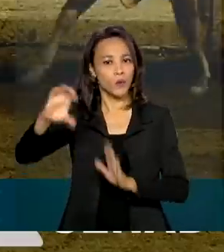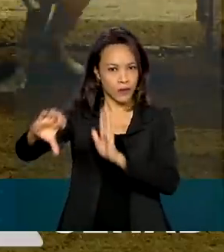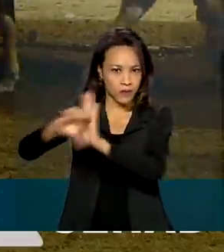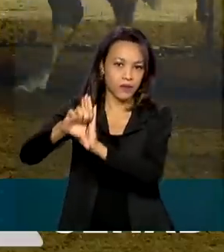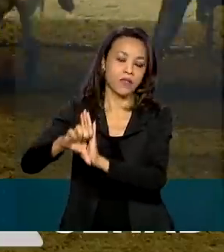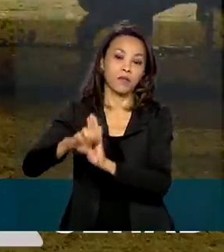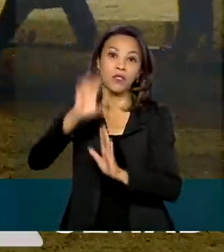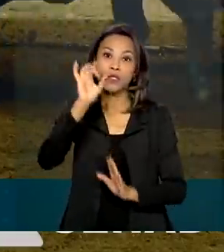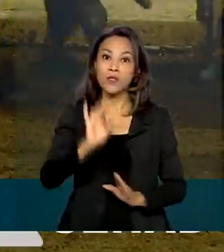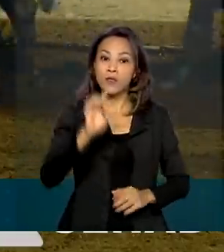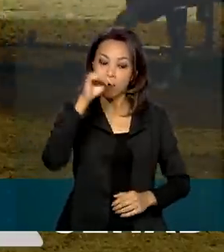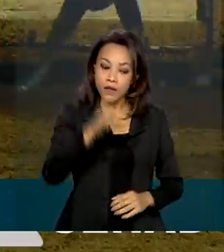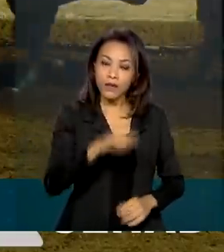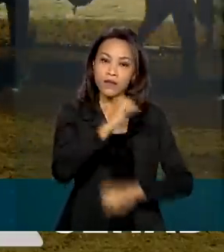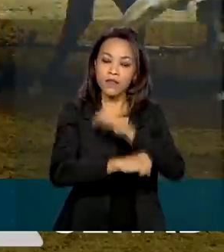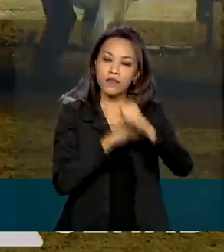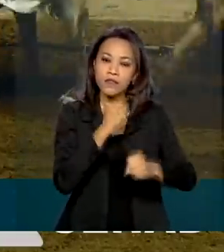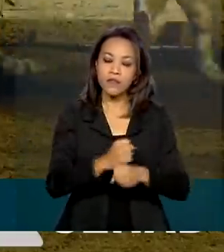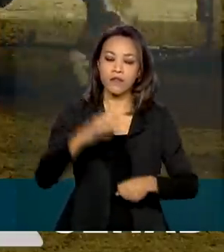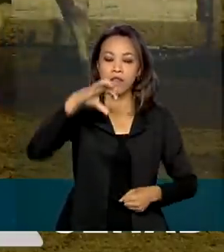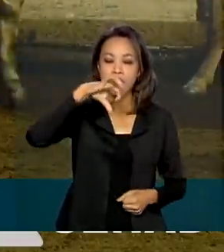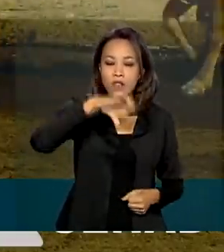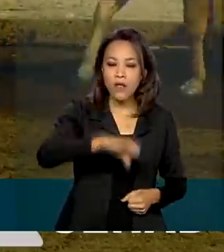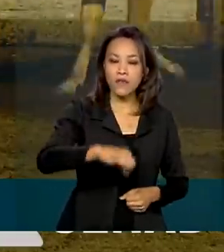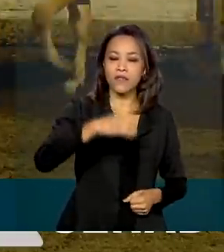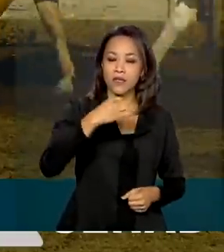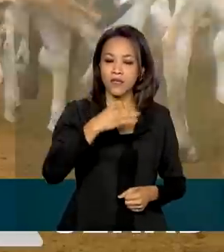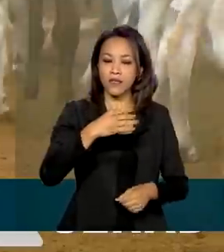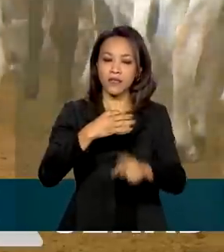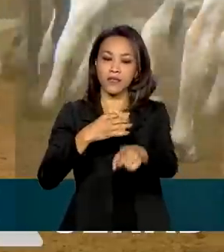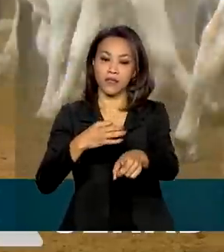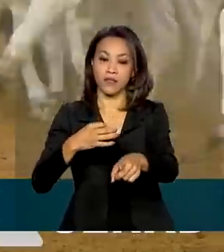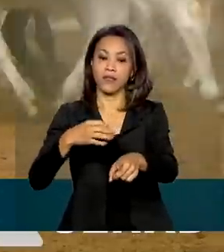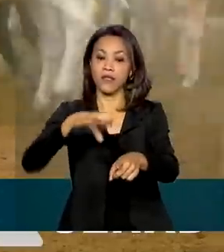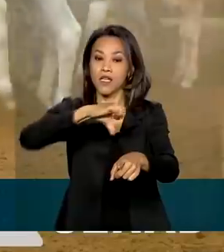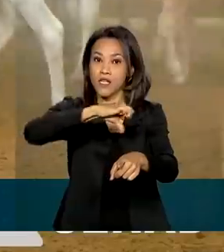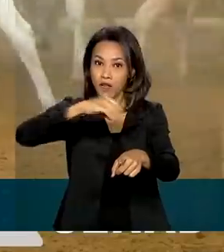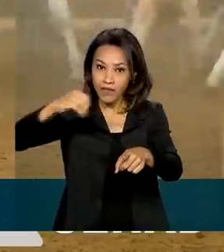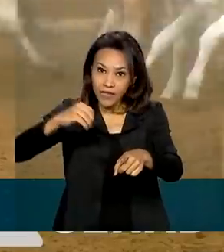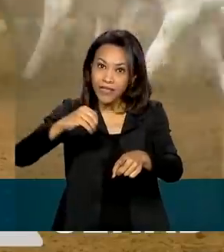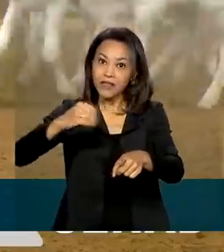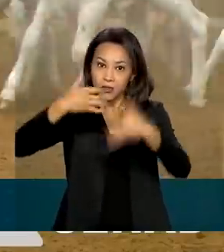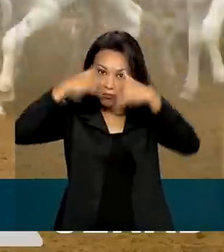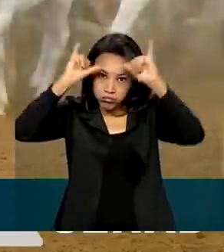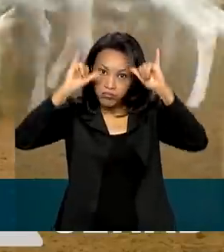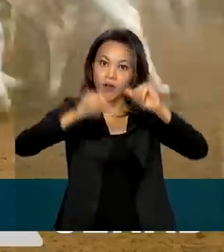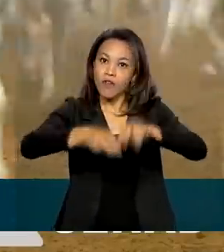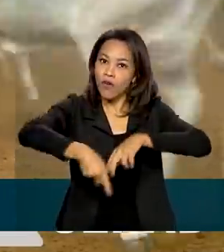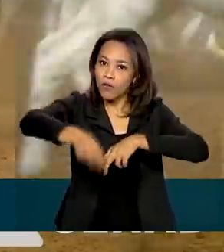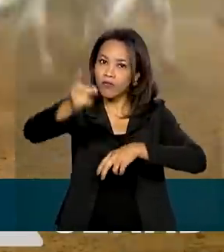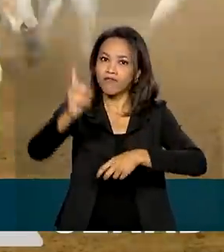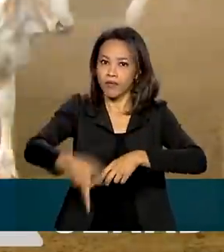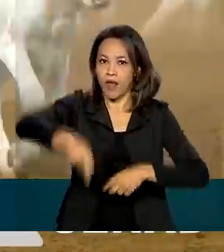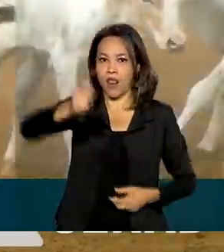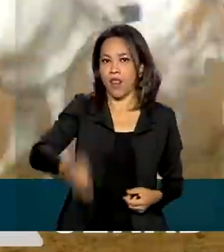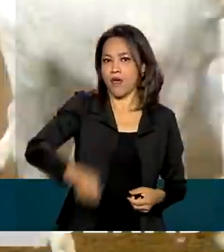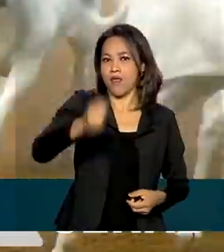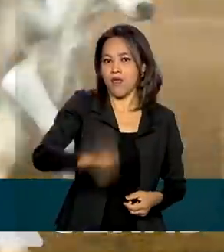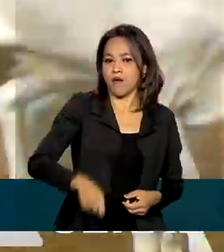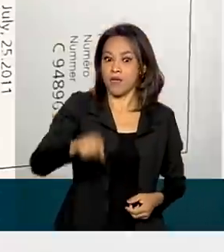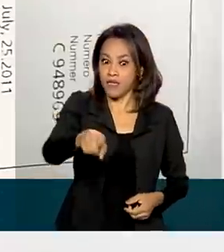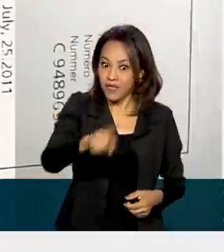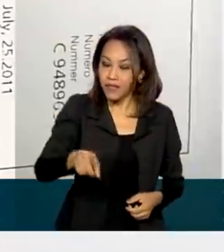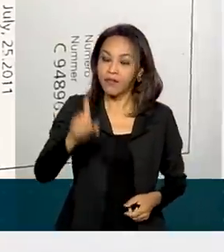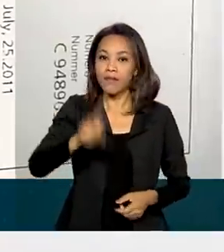Só neste ano, 900 cabeças de gado foram a leilão em Mato Grosso por lavagem de